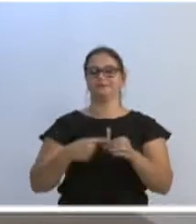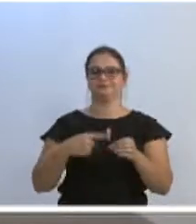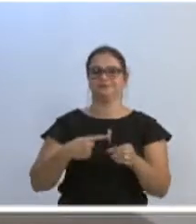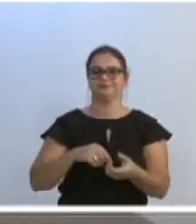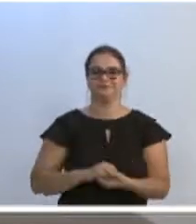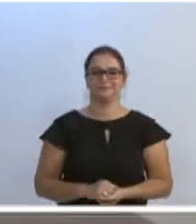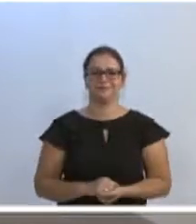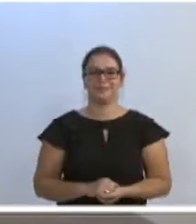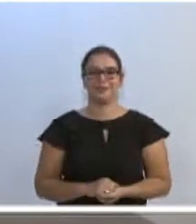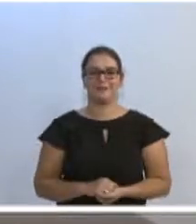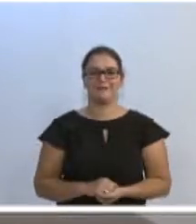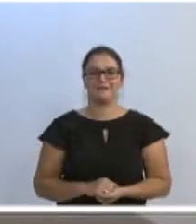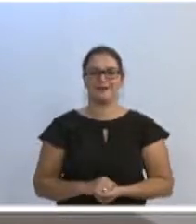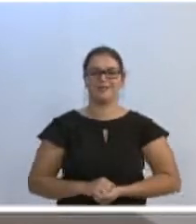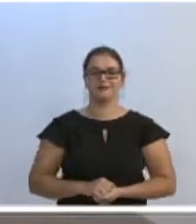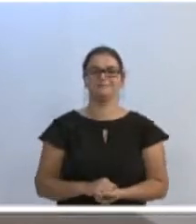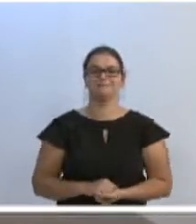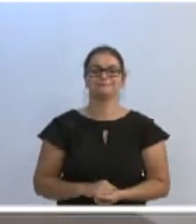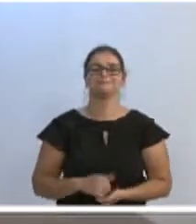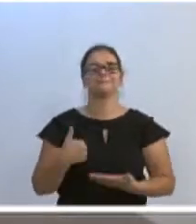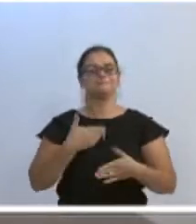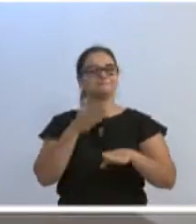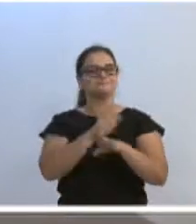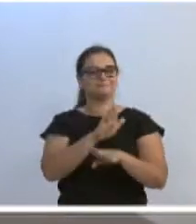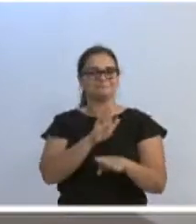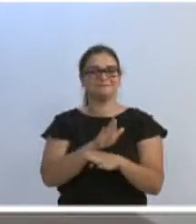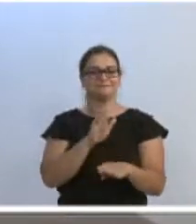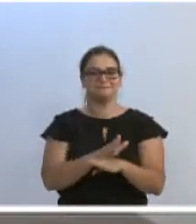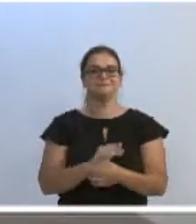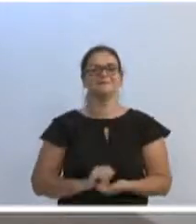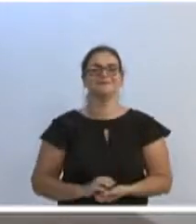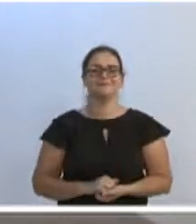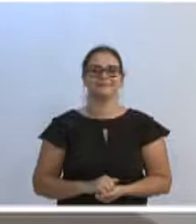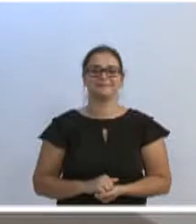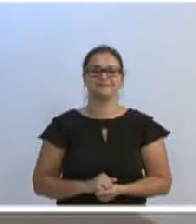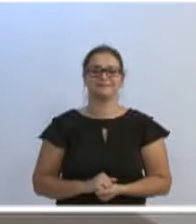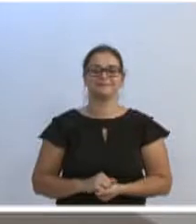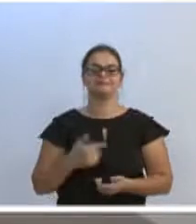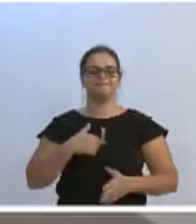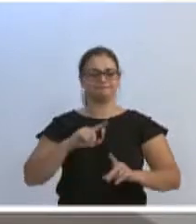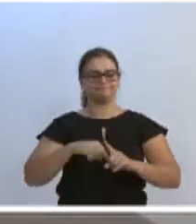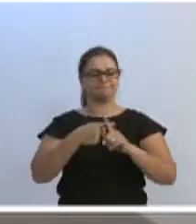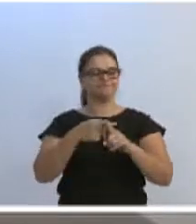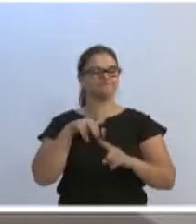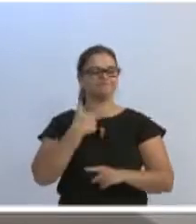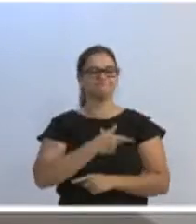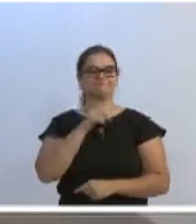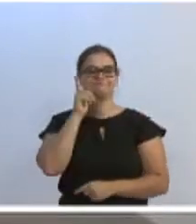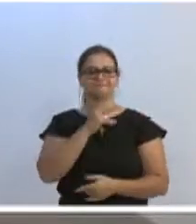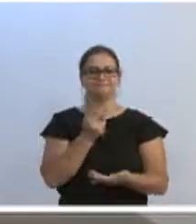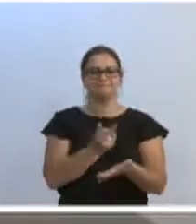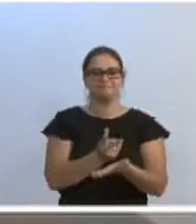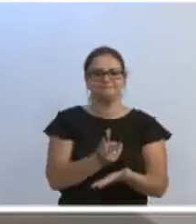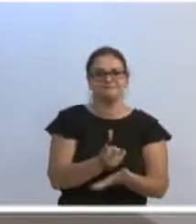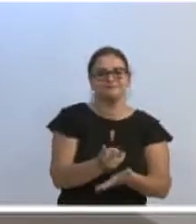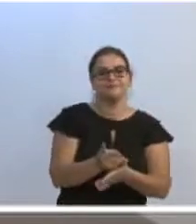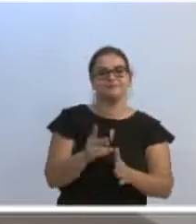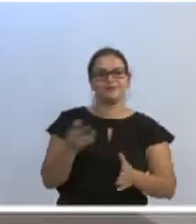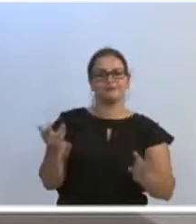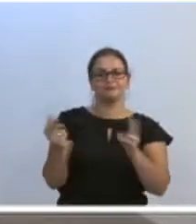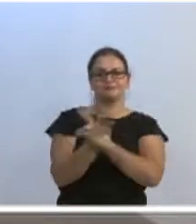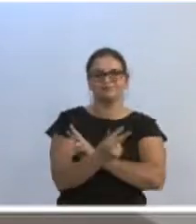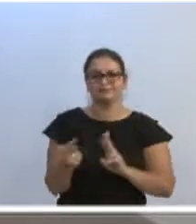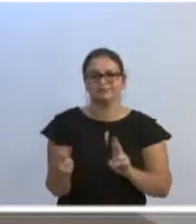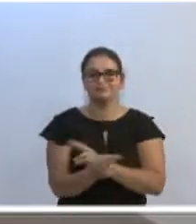e nós precisamos contribuir em relação a isso. Então, criou-se esse cenário muito positivo para que pudesse ter essa transição, uma